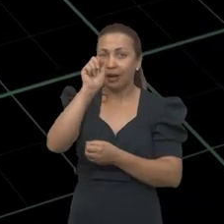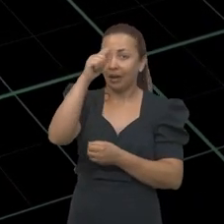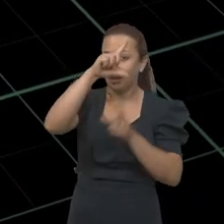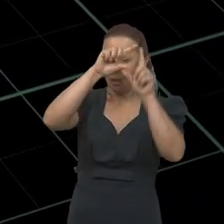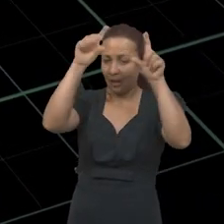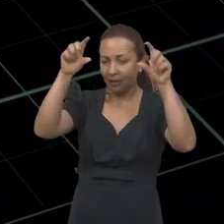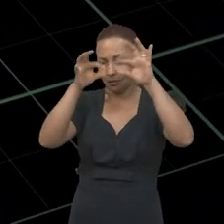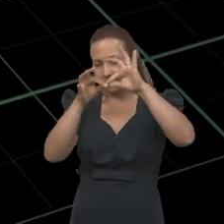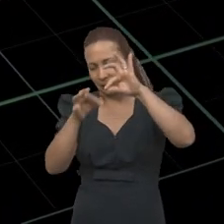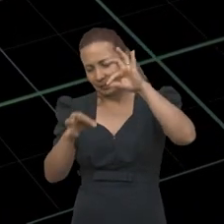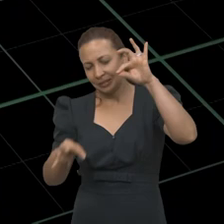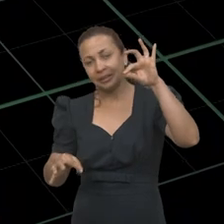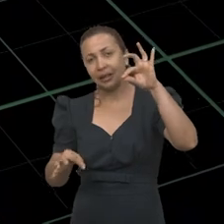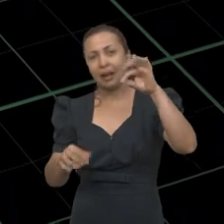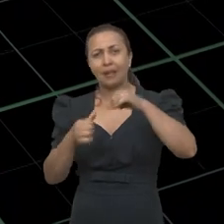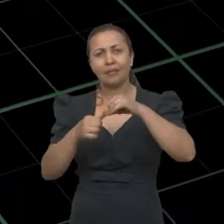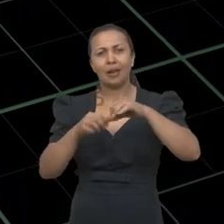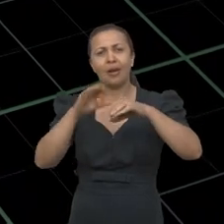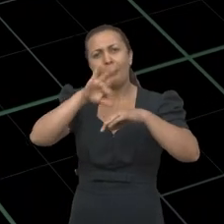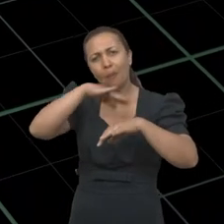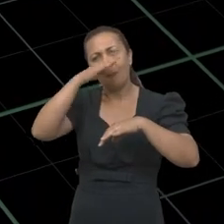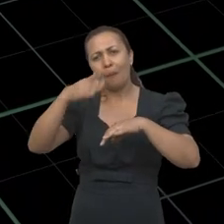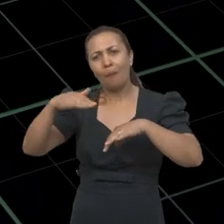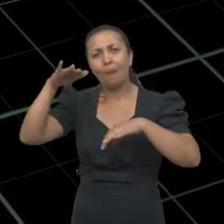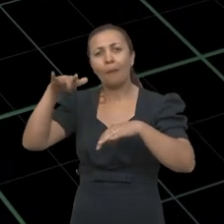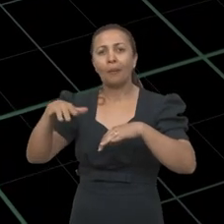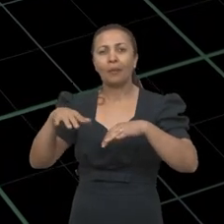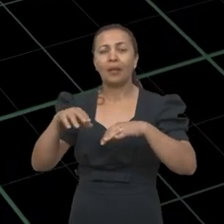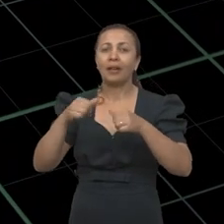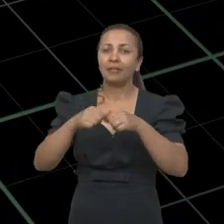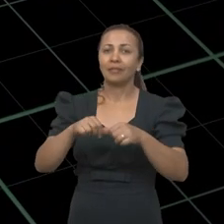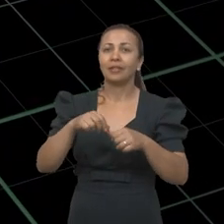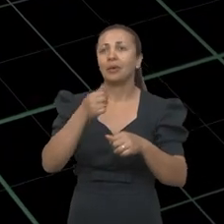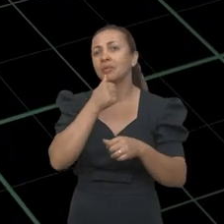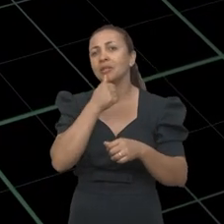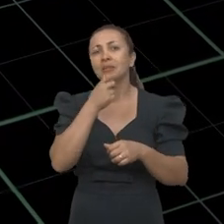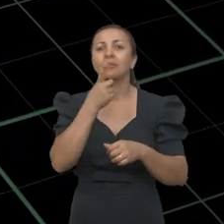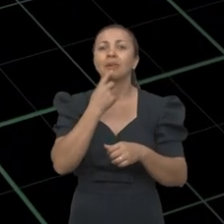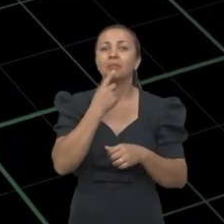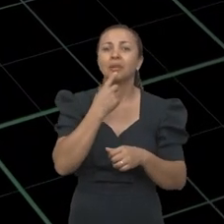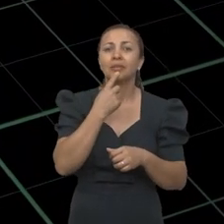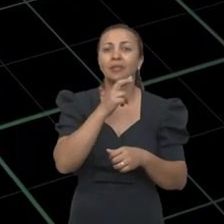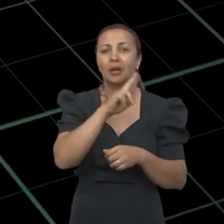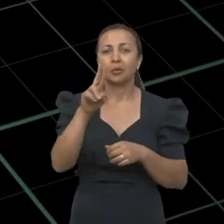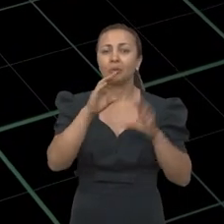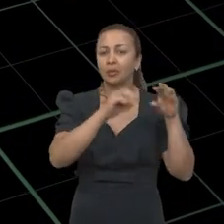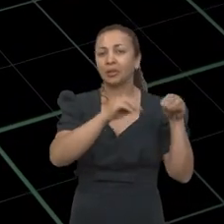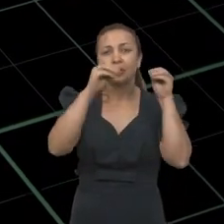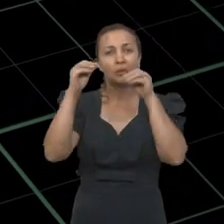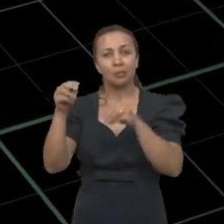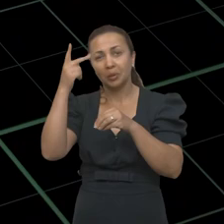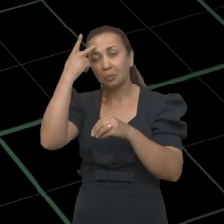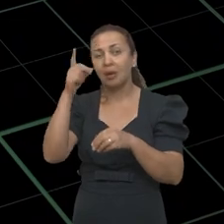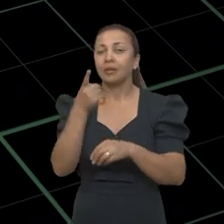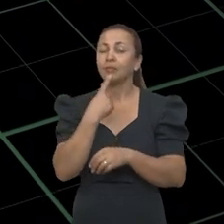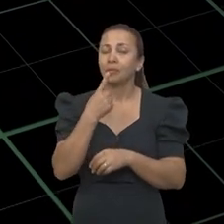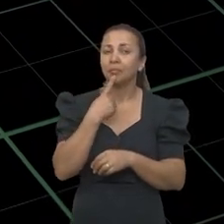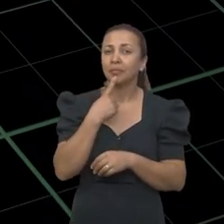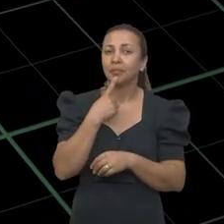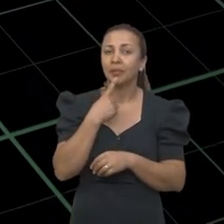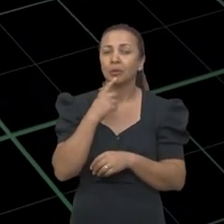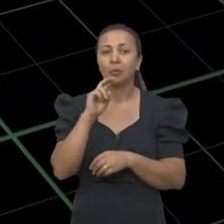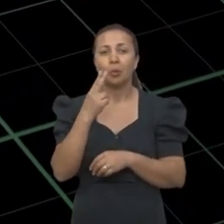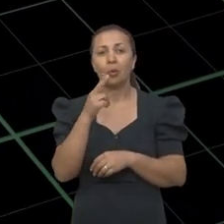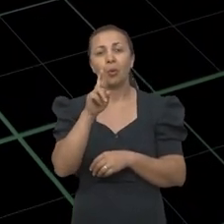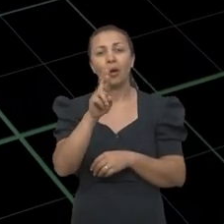ficando próximo a comprimentos de onda mais longos. Por exemplo, um vermelho. Por isso que o nome chama-se deslocamento para o vermelho, ou,